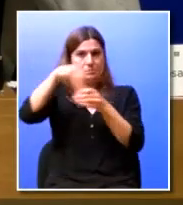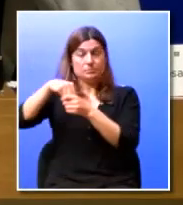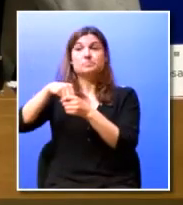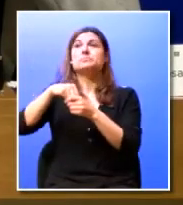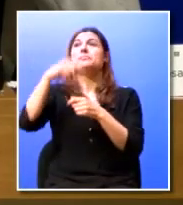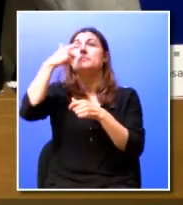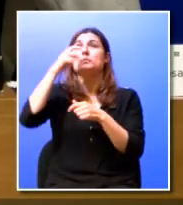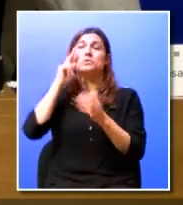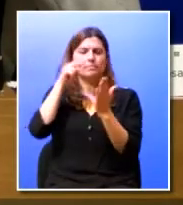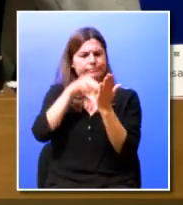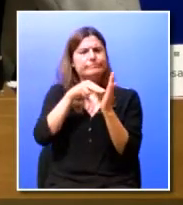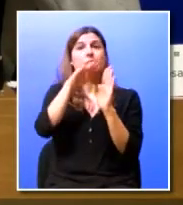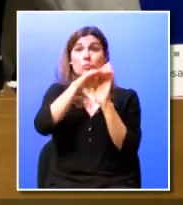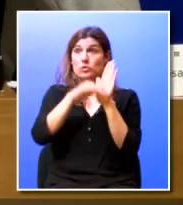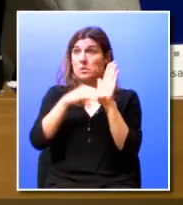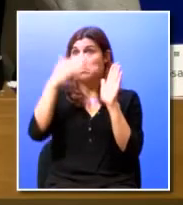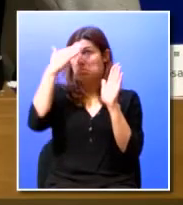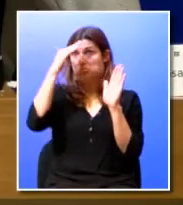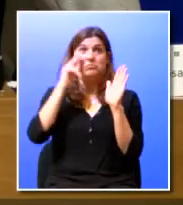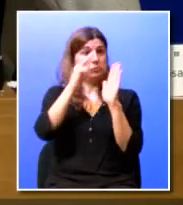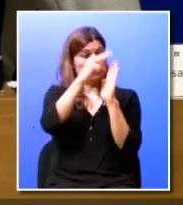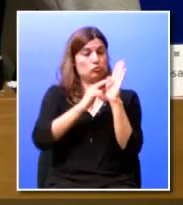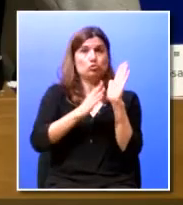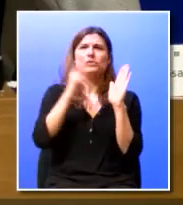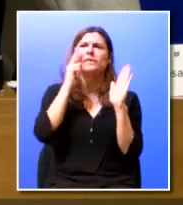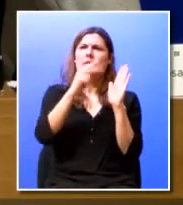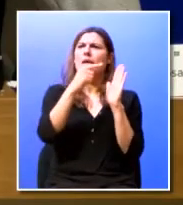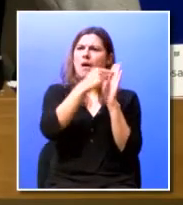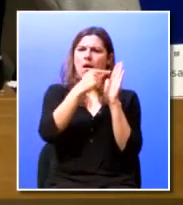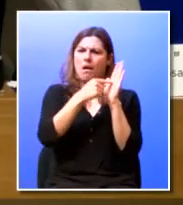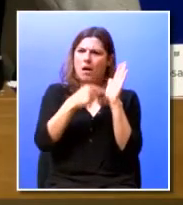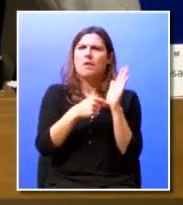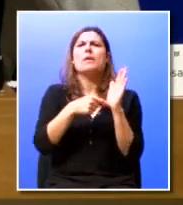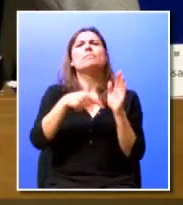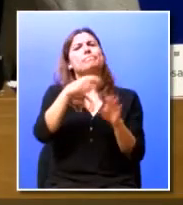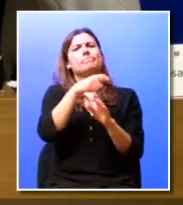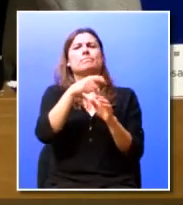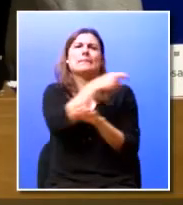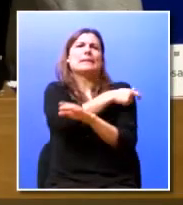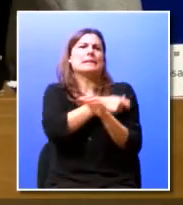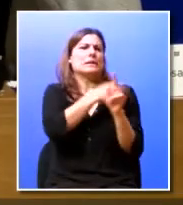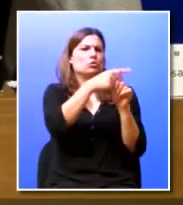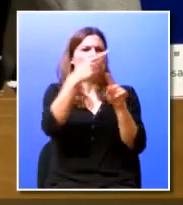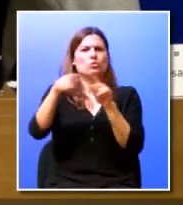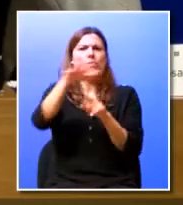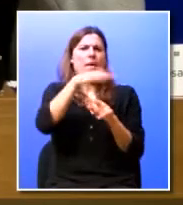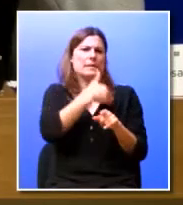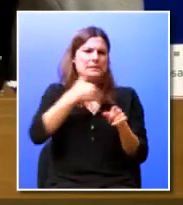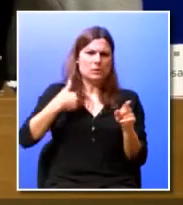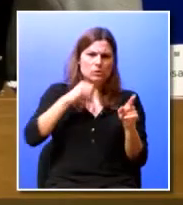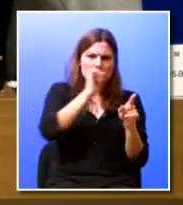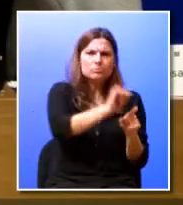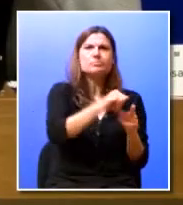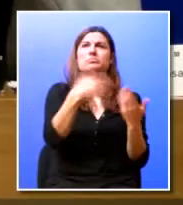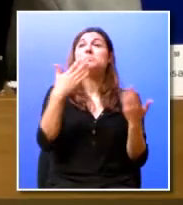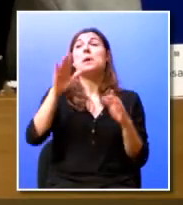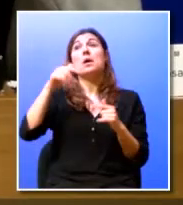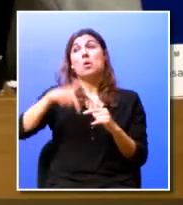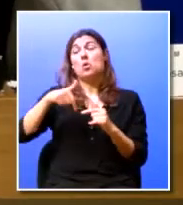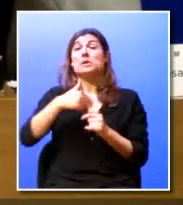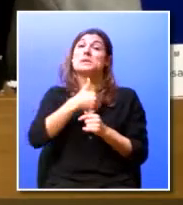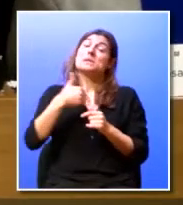todos olharam já para o programa e podem constatar que temos entidades de áreas tão distintas como a saúde, embora a saúde hoje